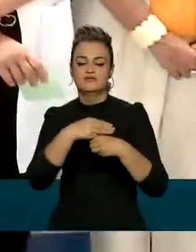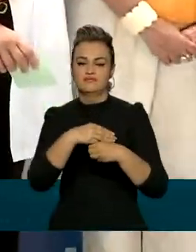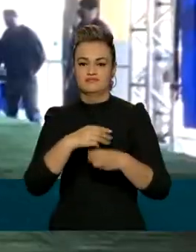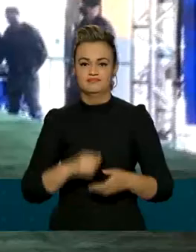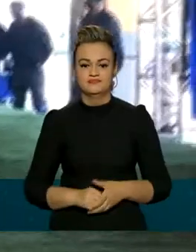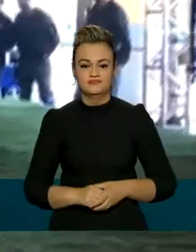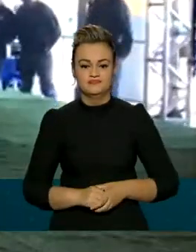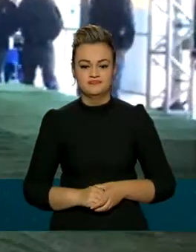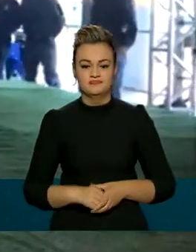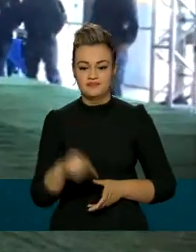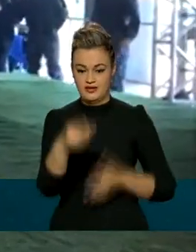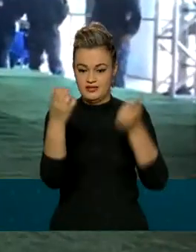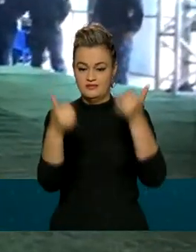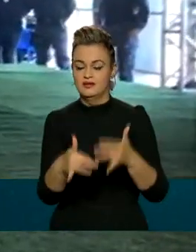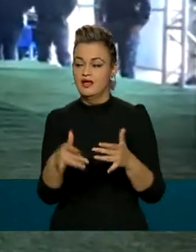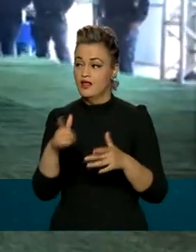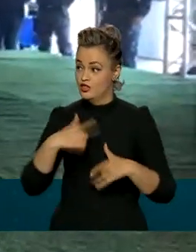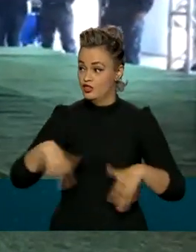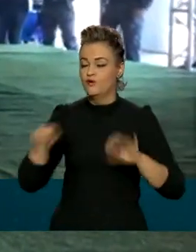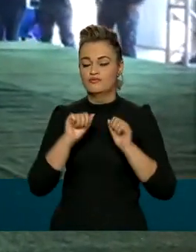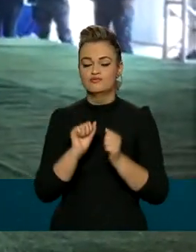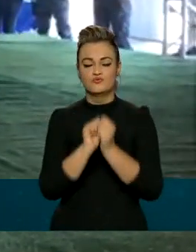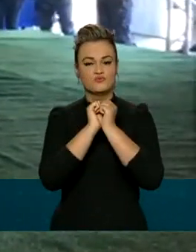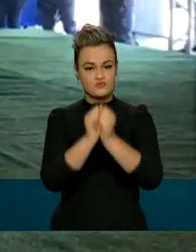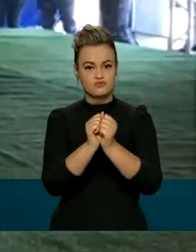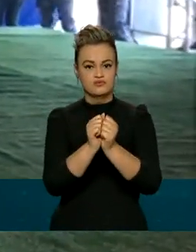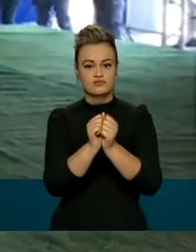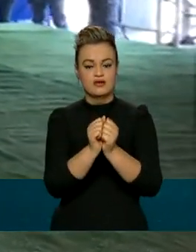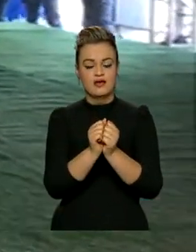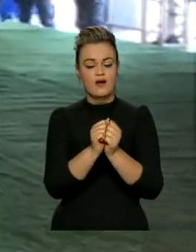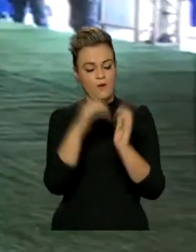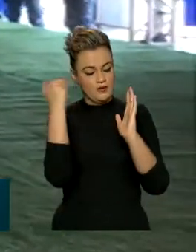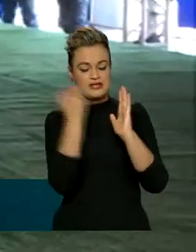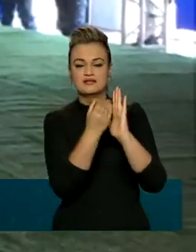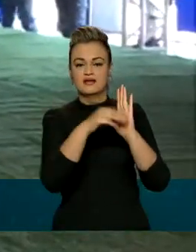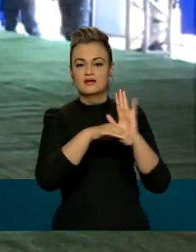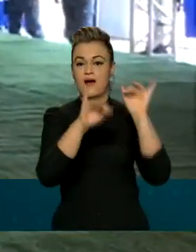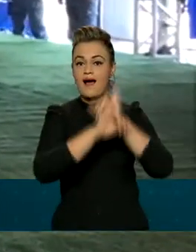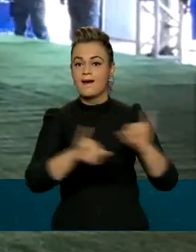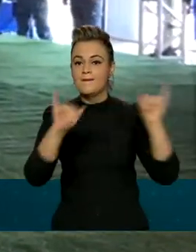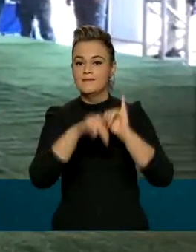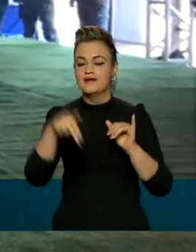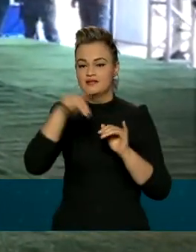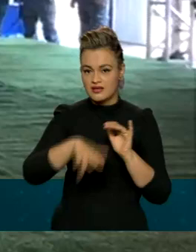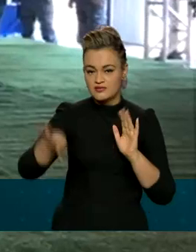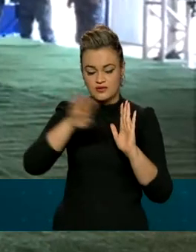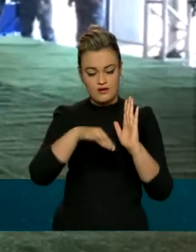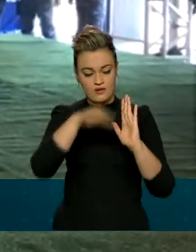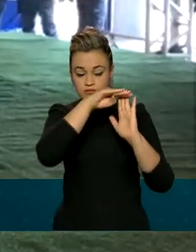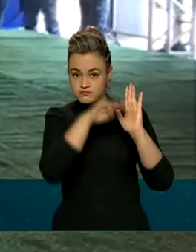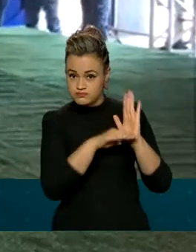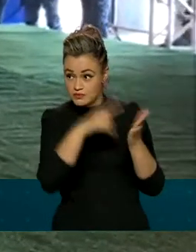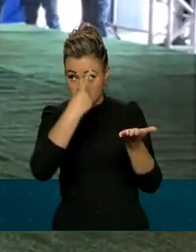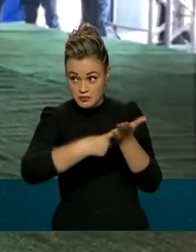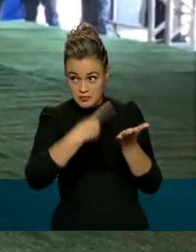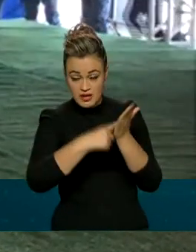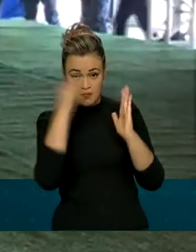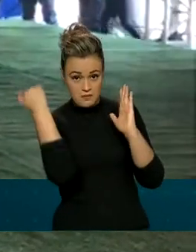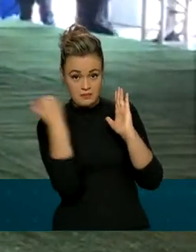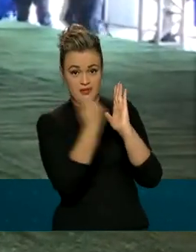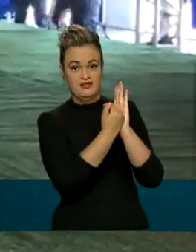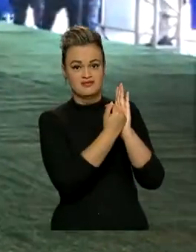federal. Devemos seguir juntos. E, relação à campanha nacional de imunização, se cumprir o que foi pactuado na